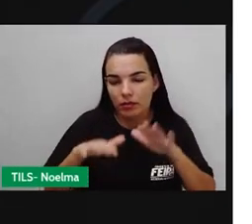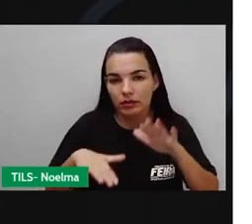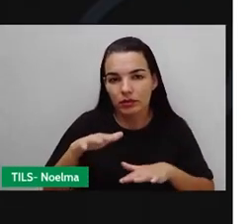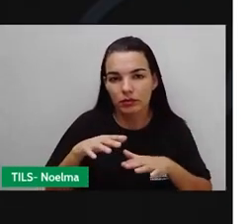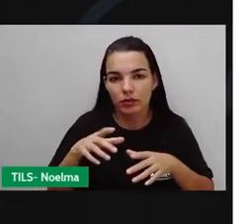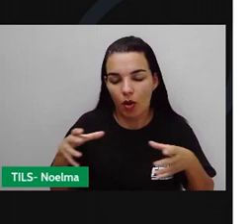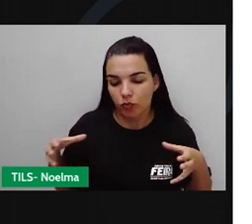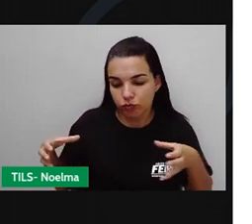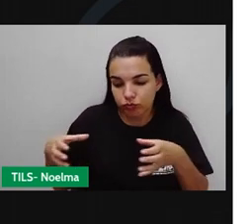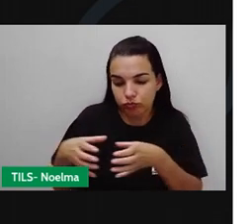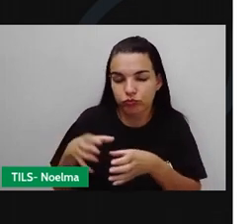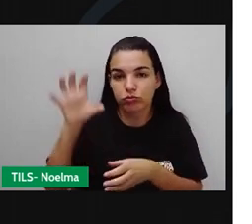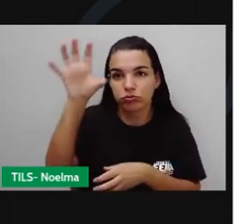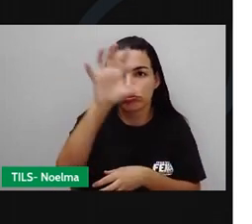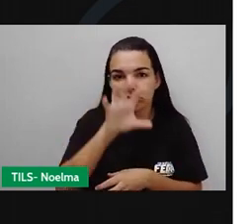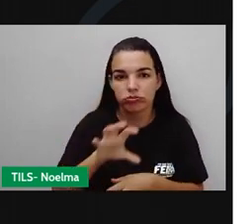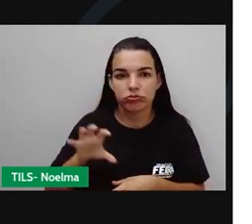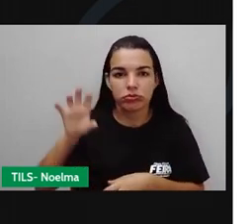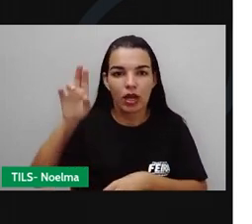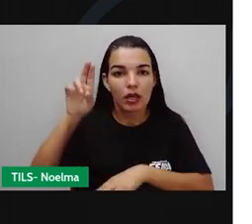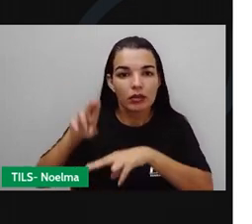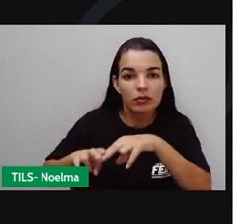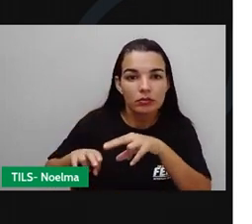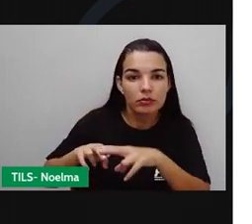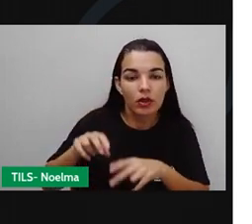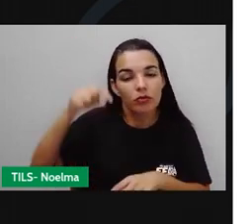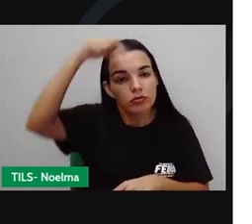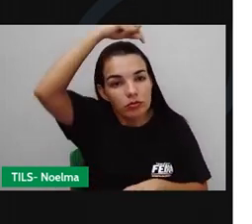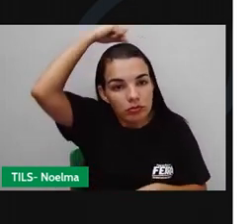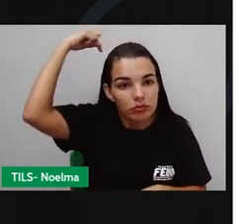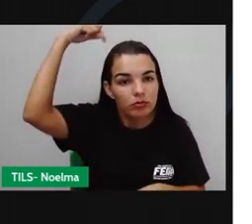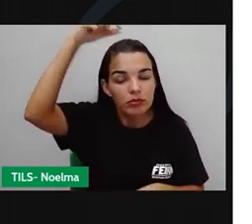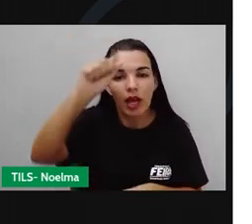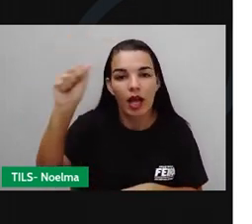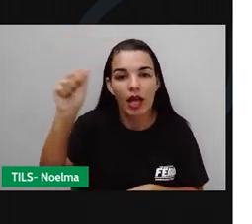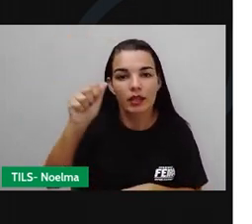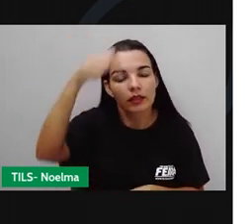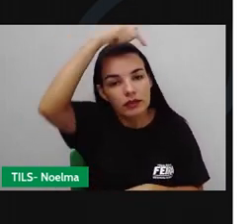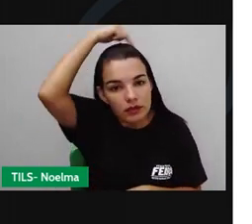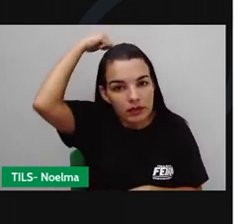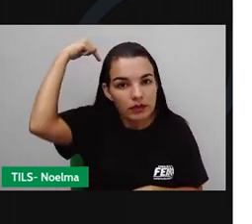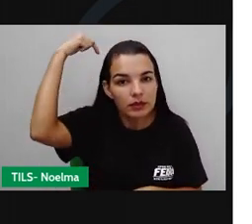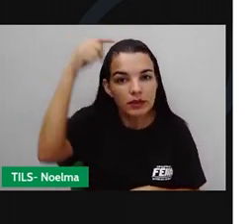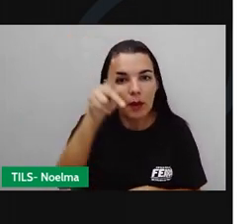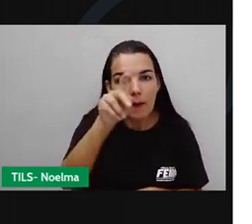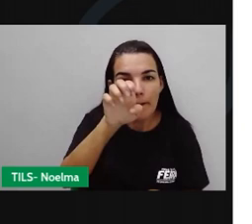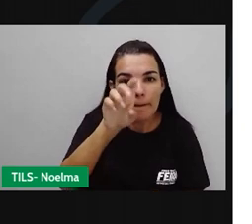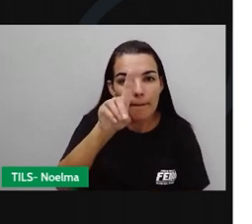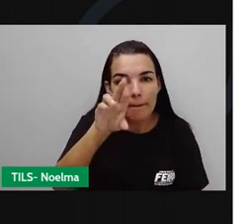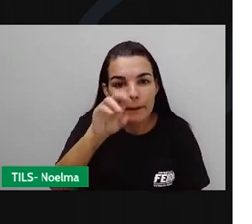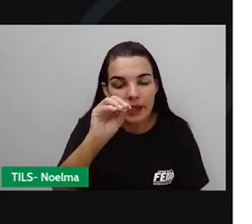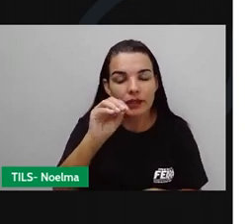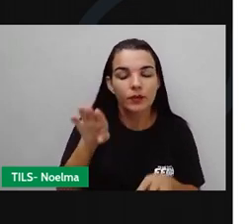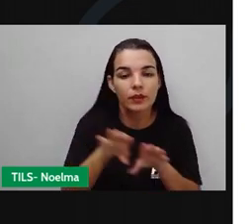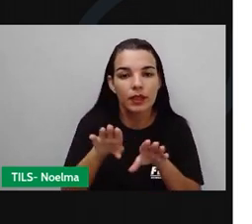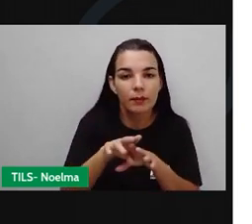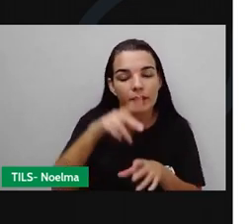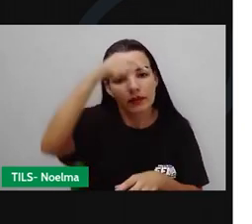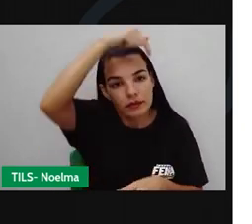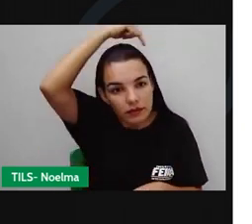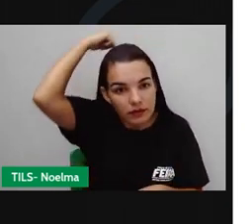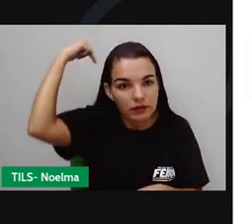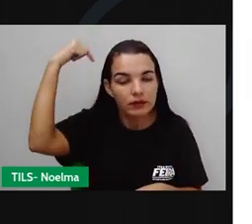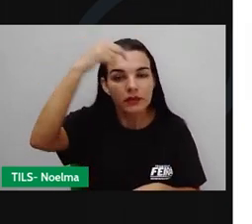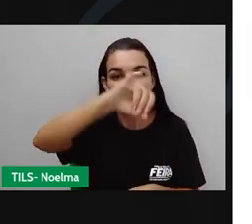os terços em louvor aos santos juninos, Santo Antônio, São Pedro e também São João. Vem